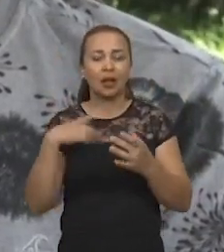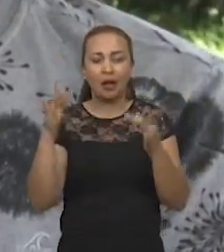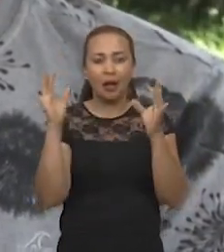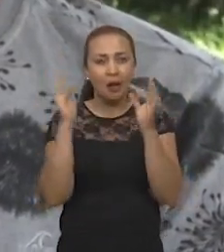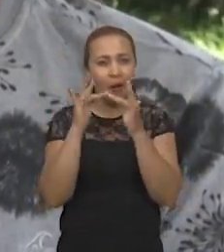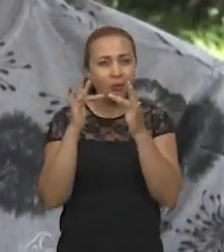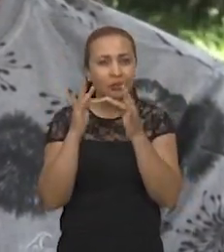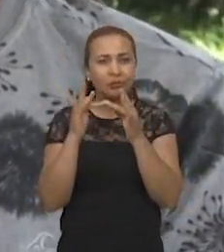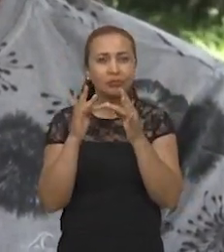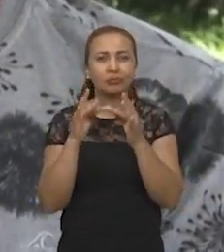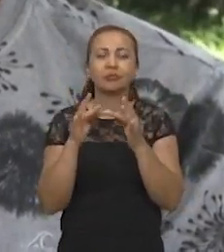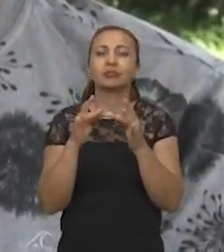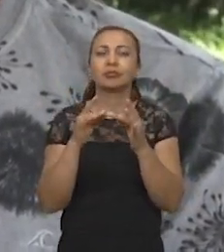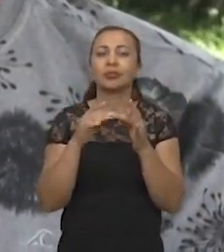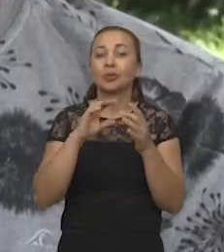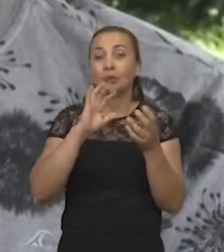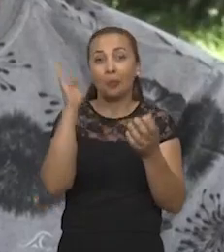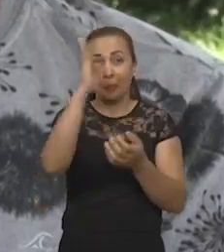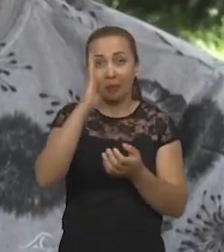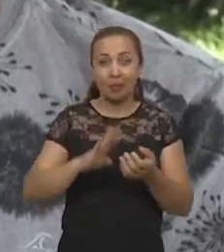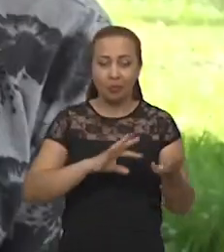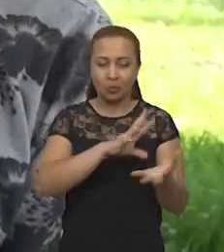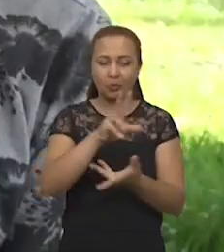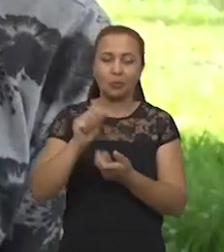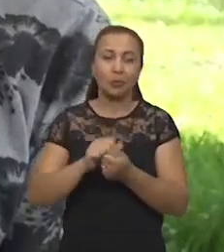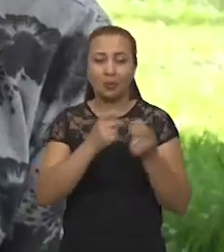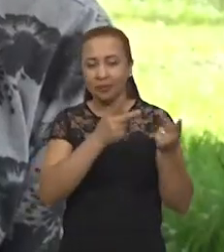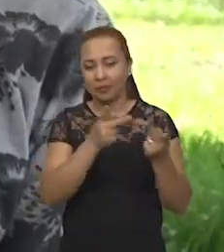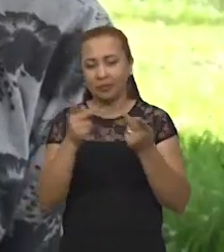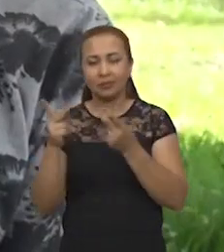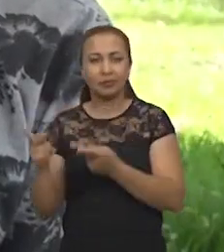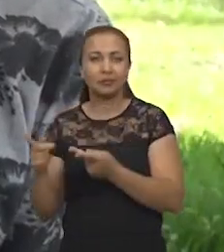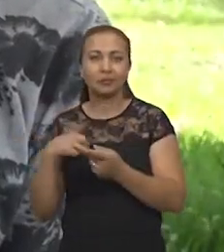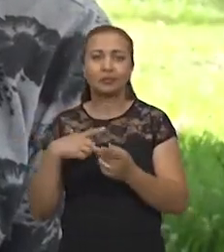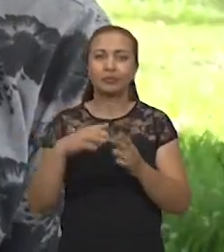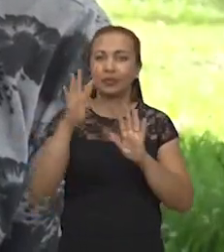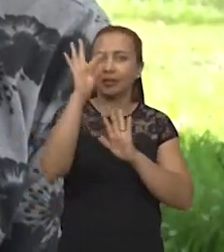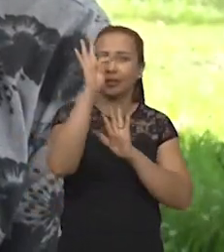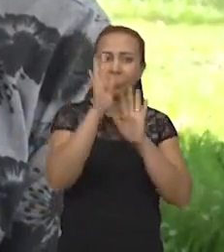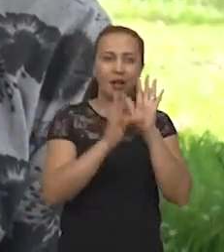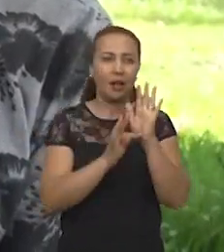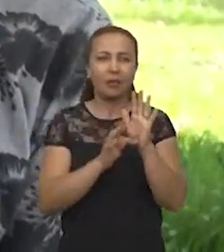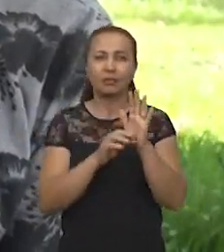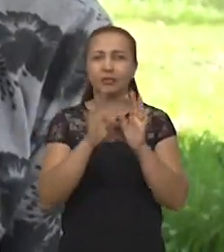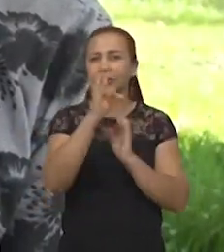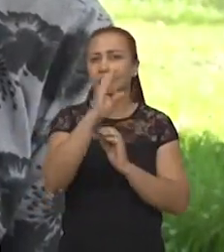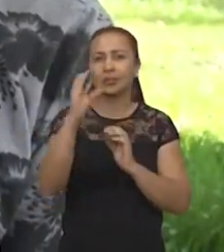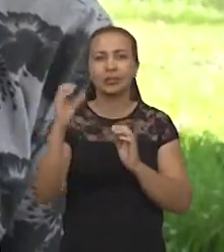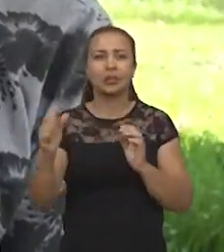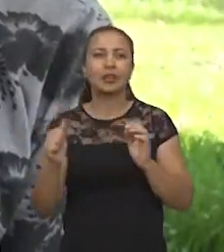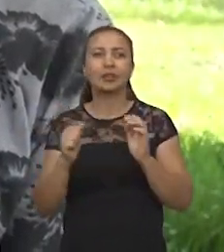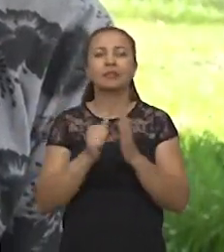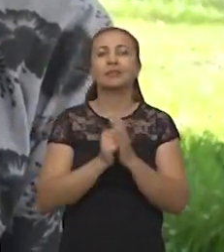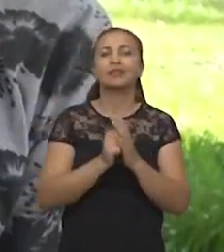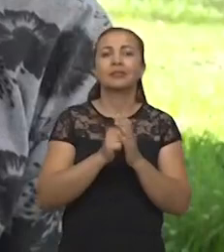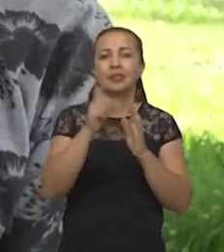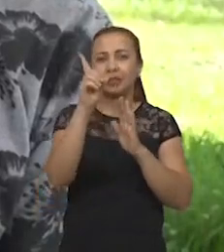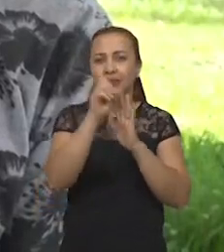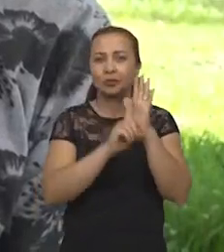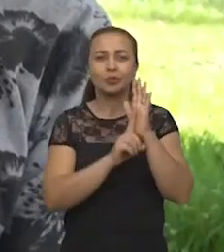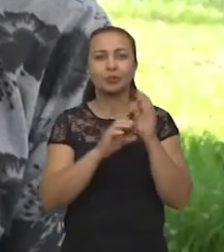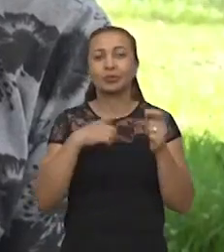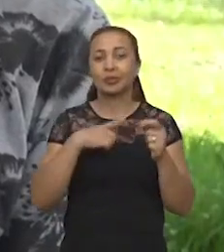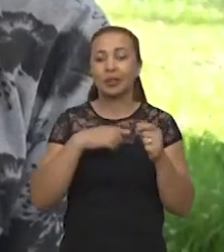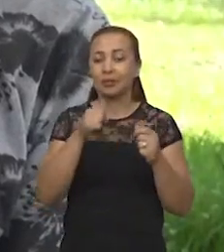do mundo para visitação, por exemplo. Suas dissertações, teses, e precisa também na ponta,